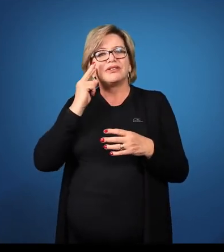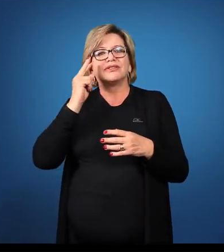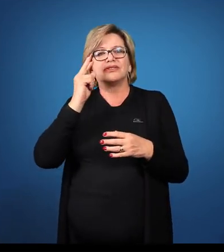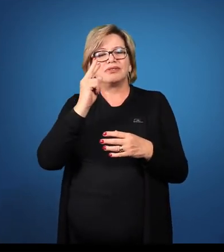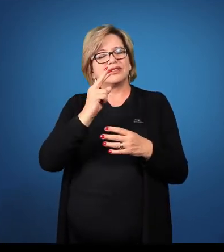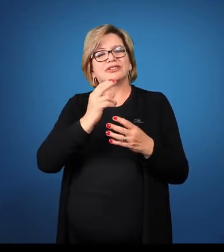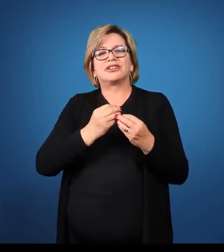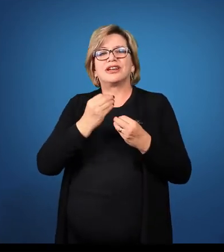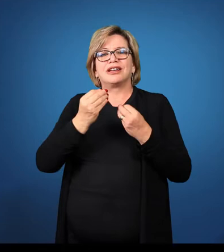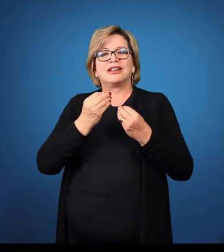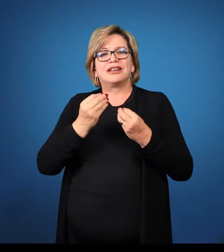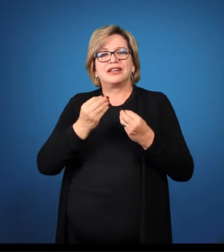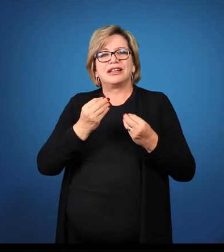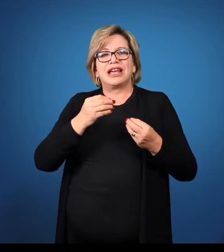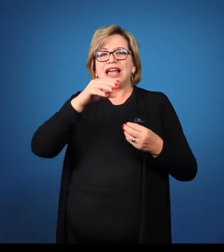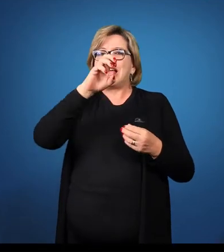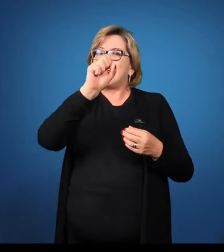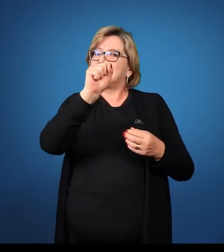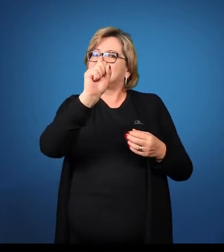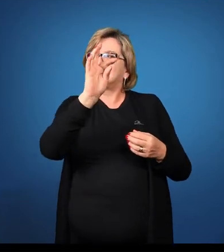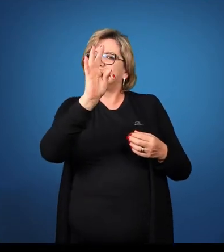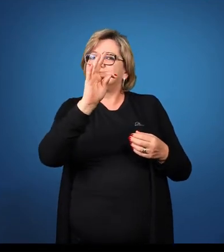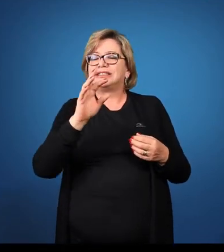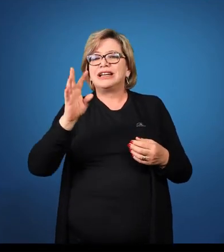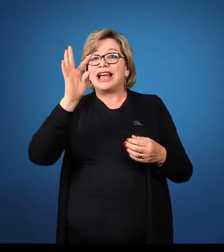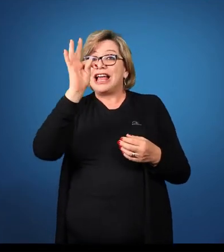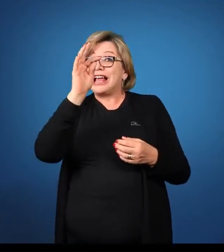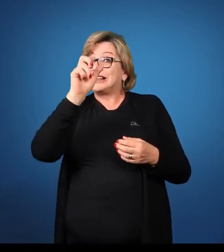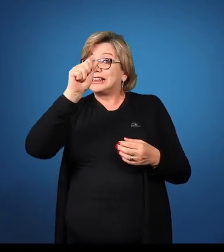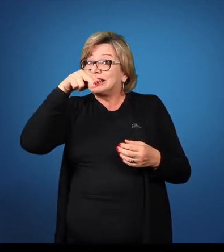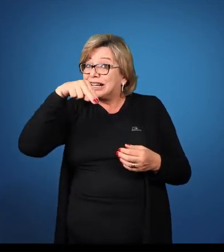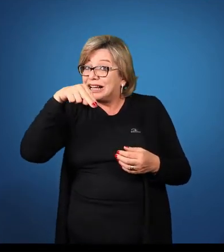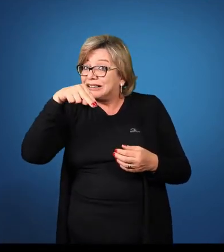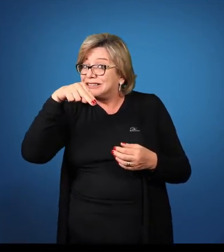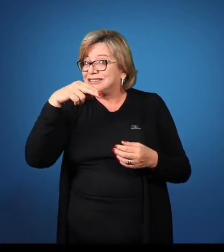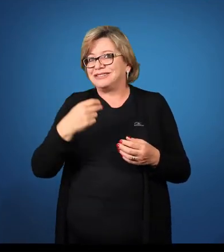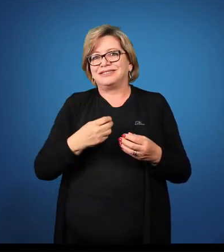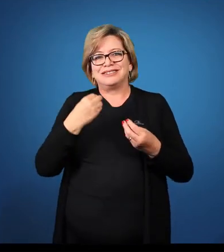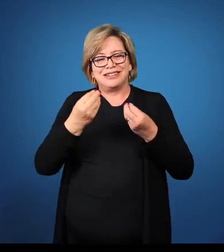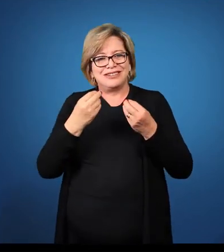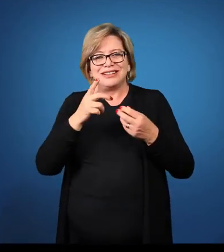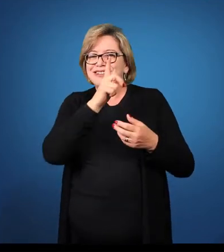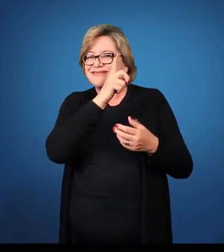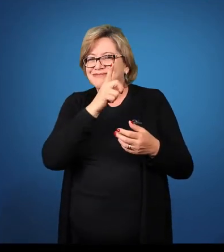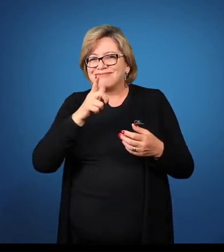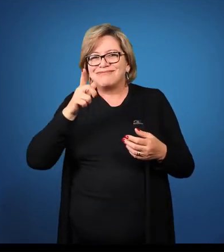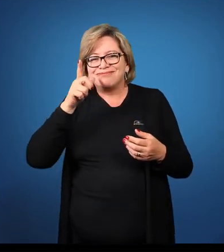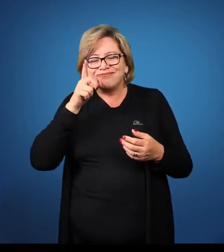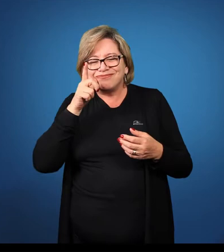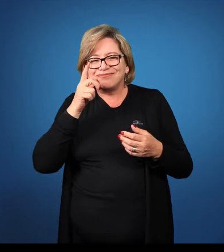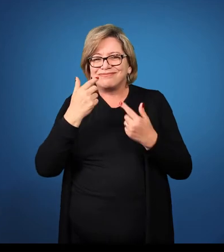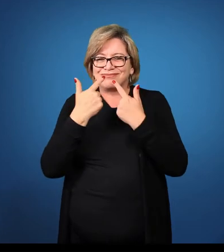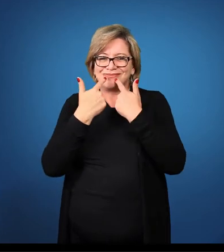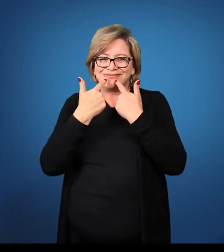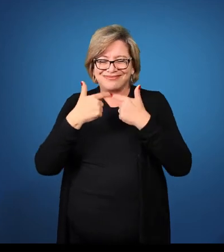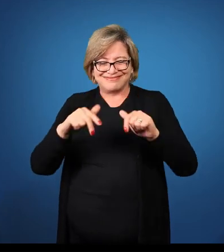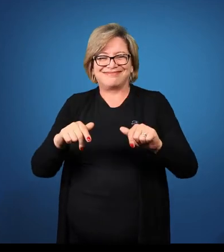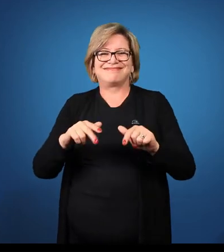Ioannis este tan intelligens quam Petros.